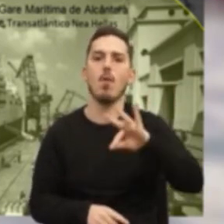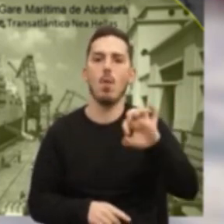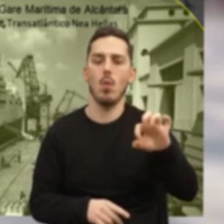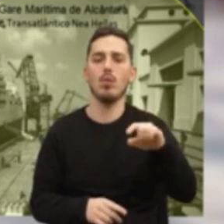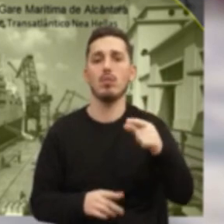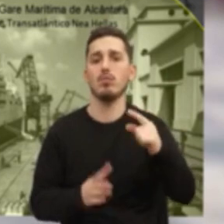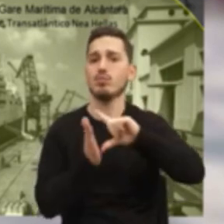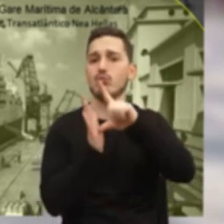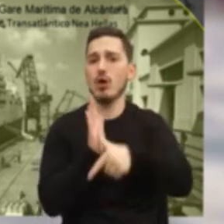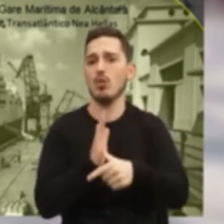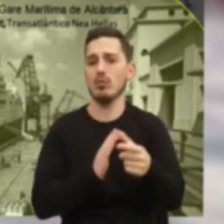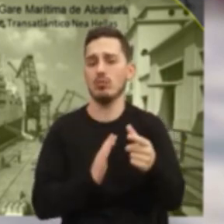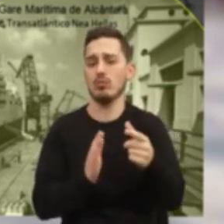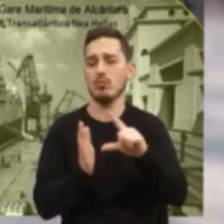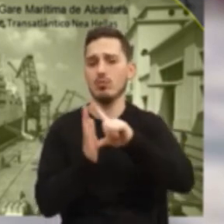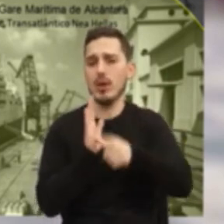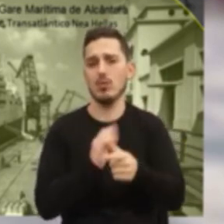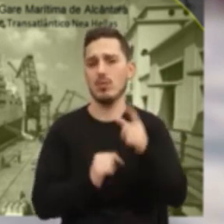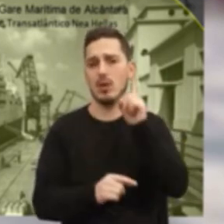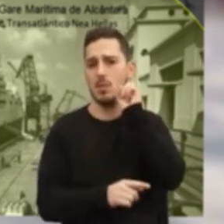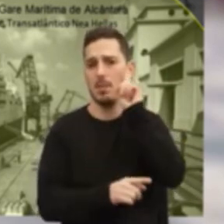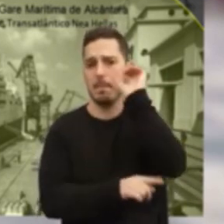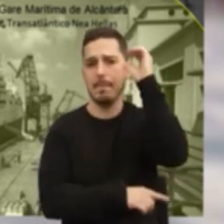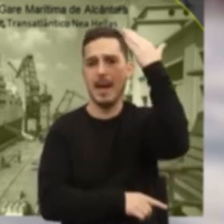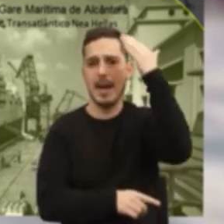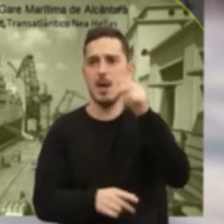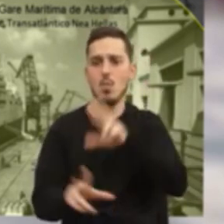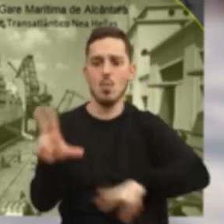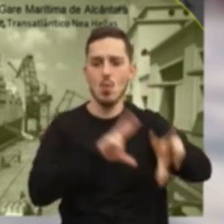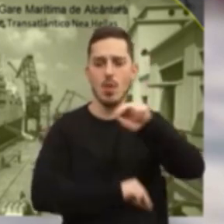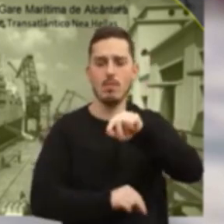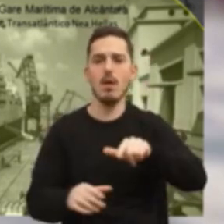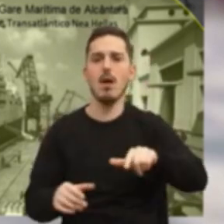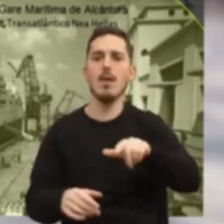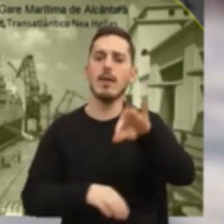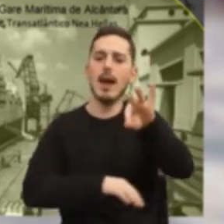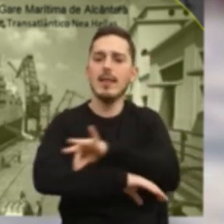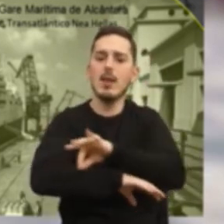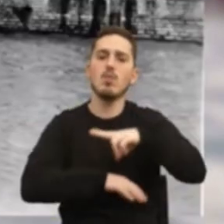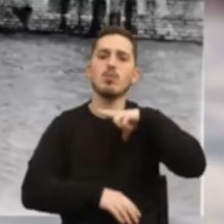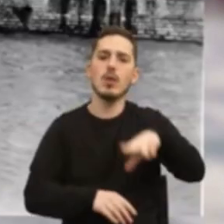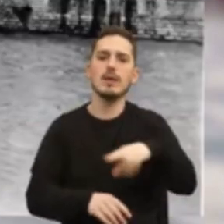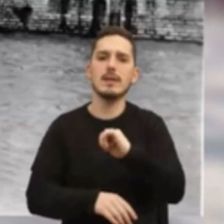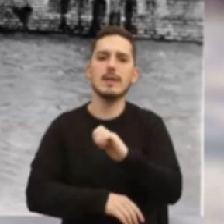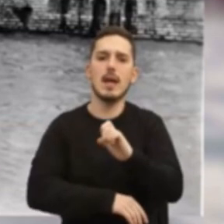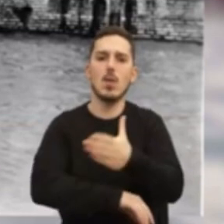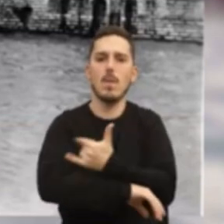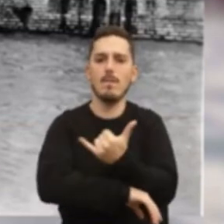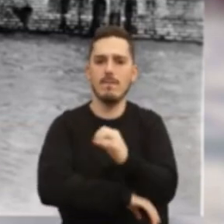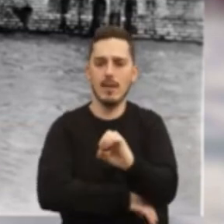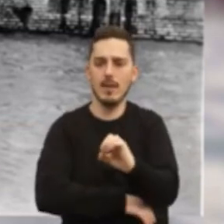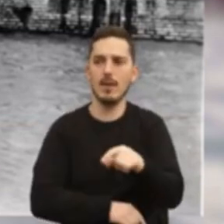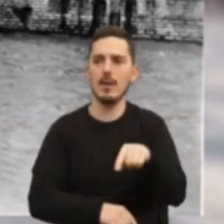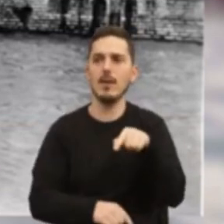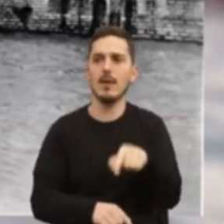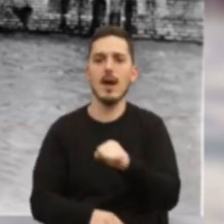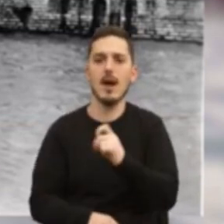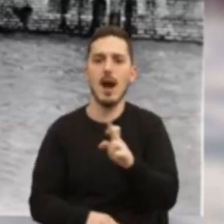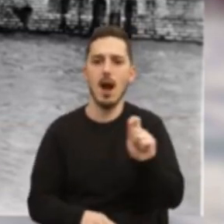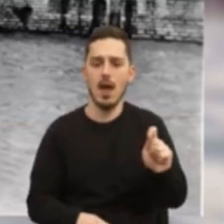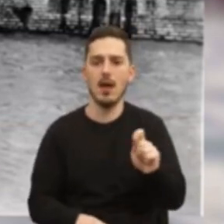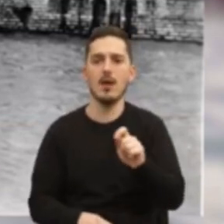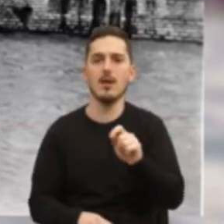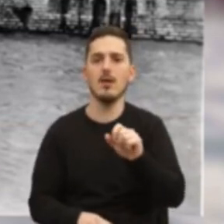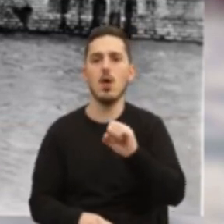importantes projetos modernistas da arquitetura portuguesa do século XX. Esta é a Garra